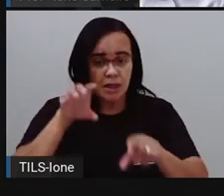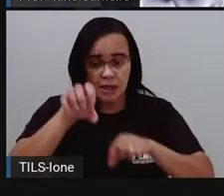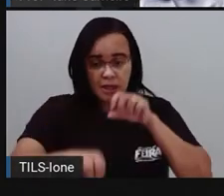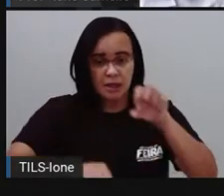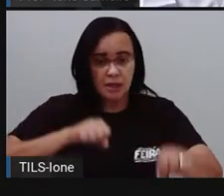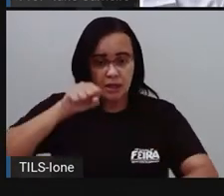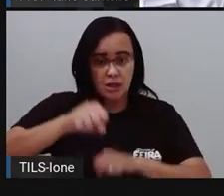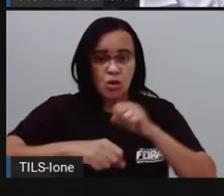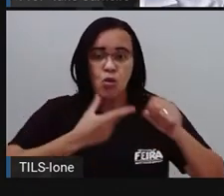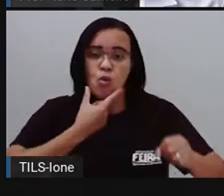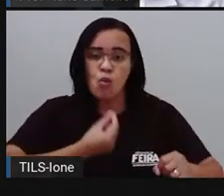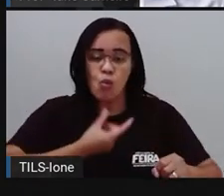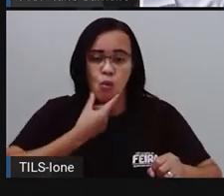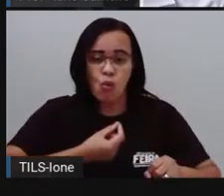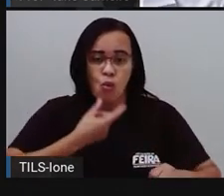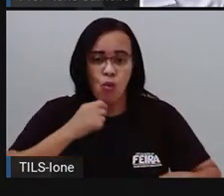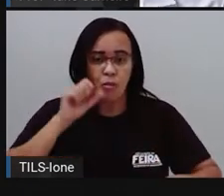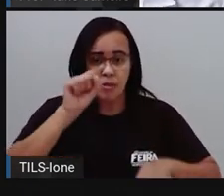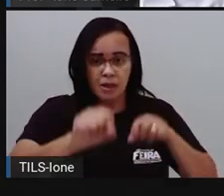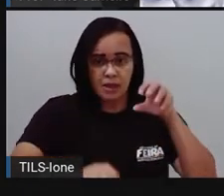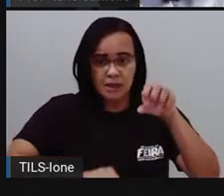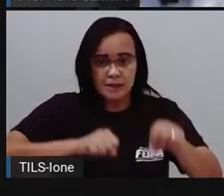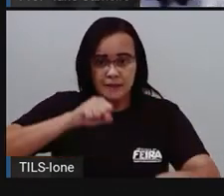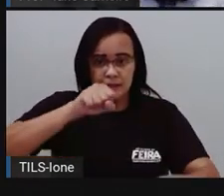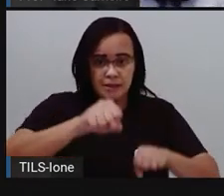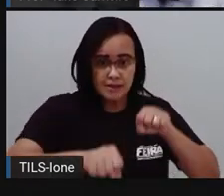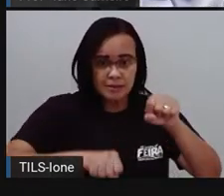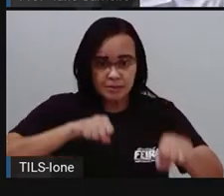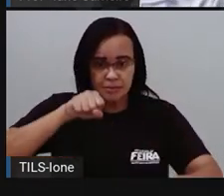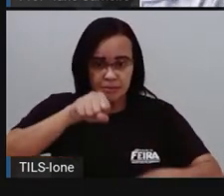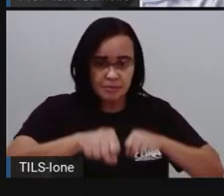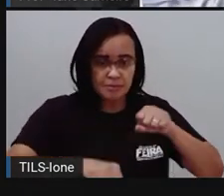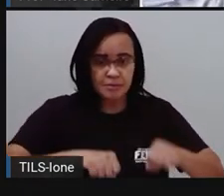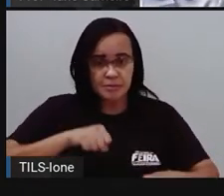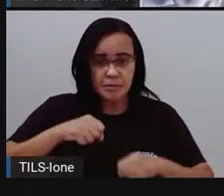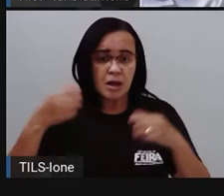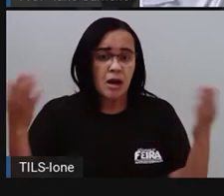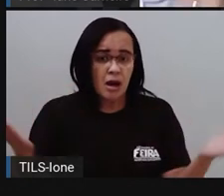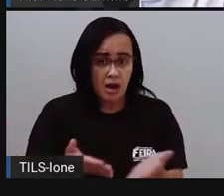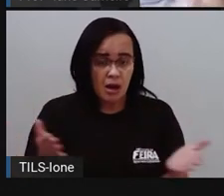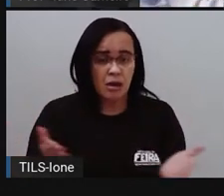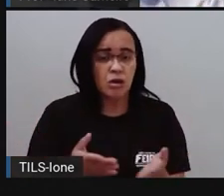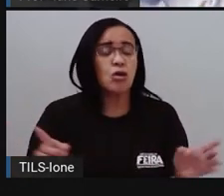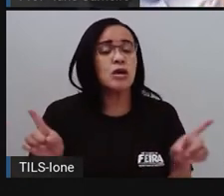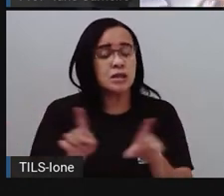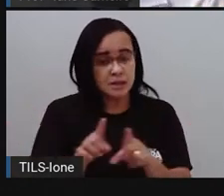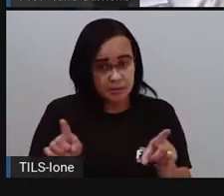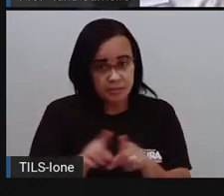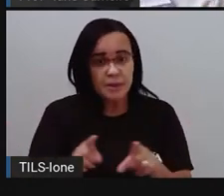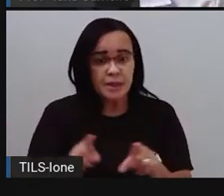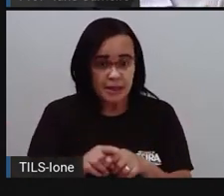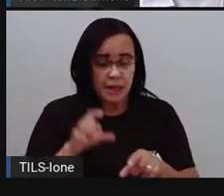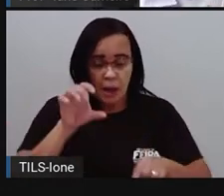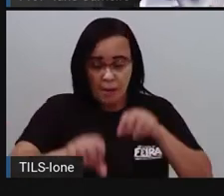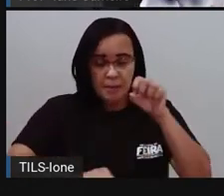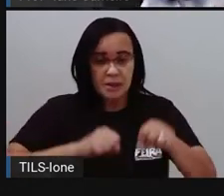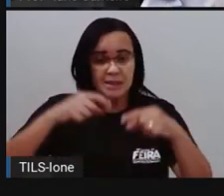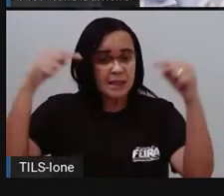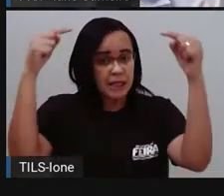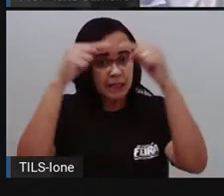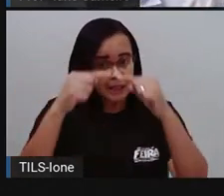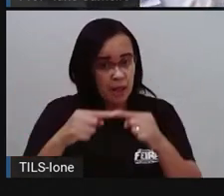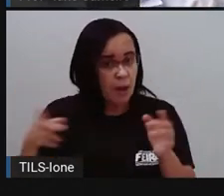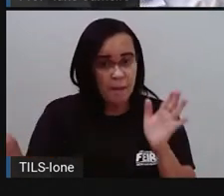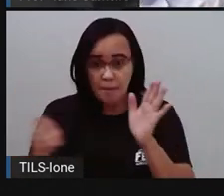homem, aqui ele tava bem grandão e a bicicleta não cabia nele. Aqui ele tava com a bicicleta adequada, né, ao tamanho dele. E aqui